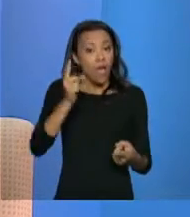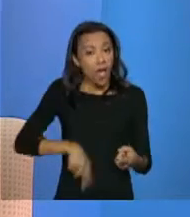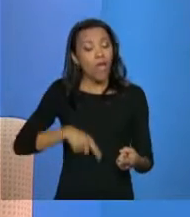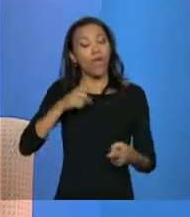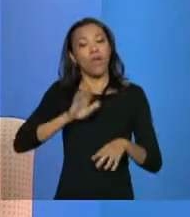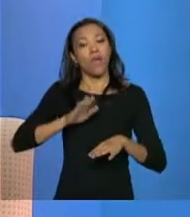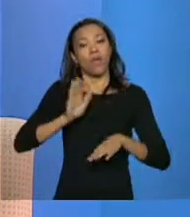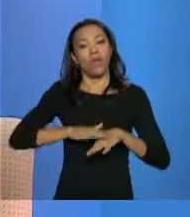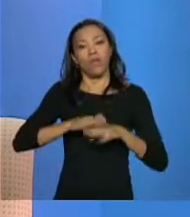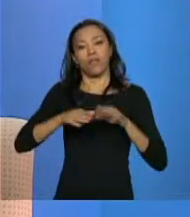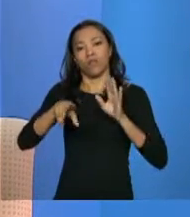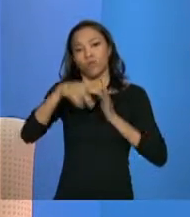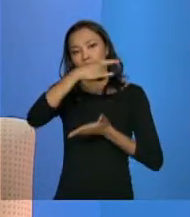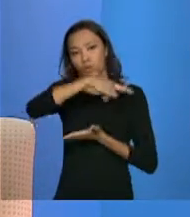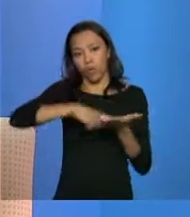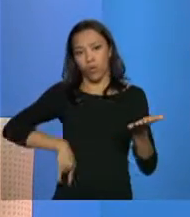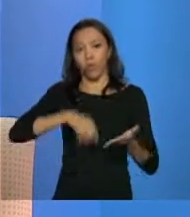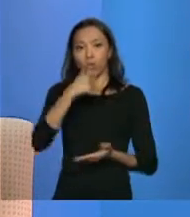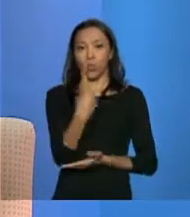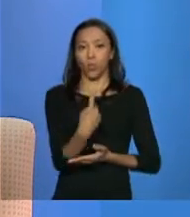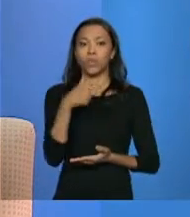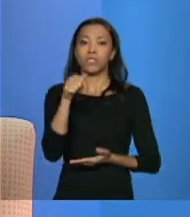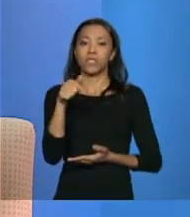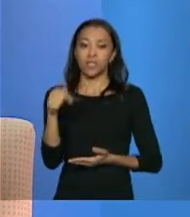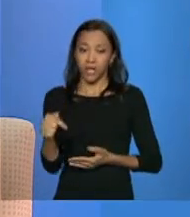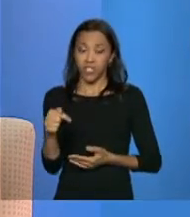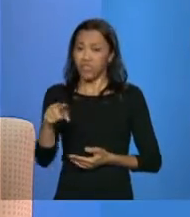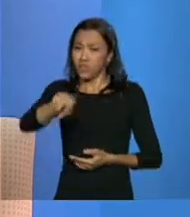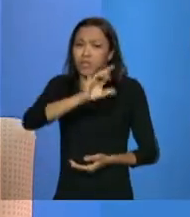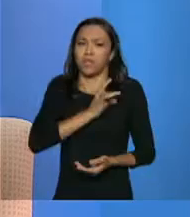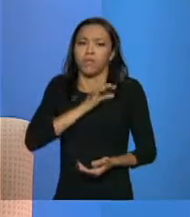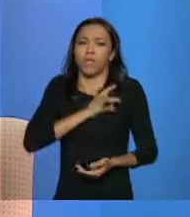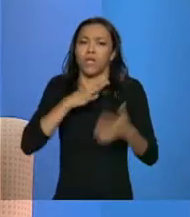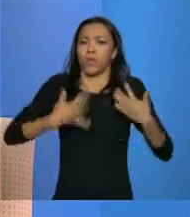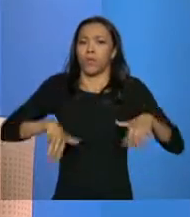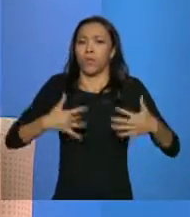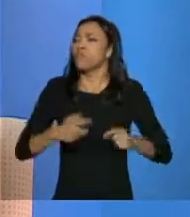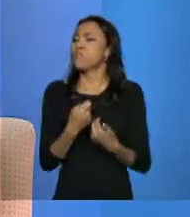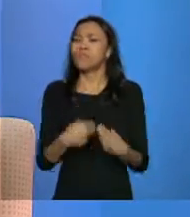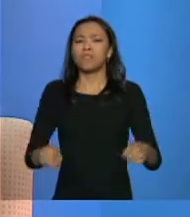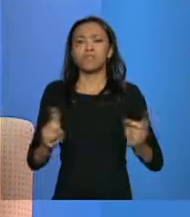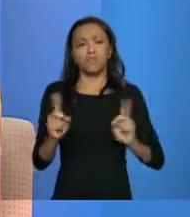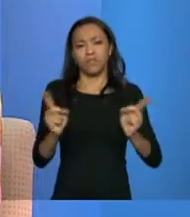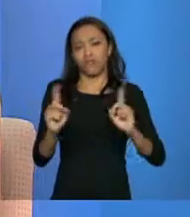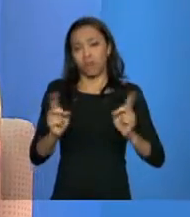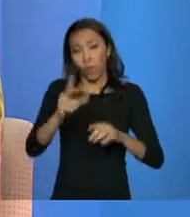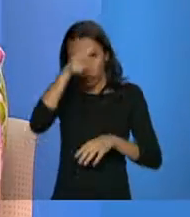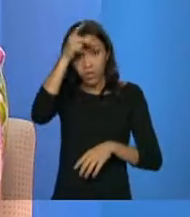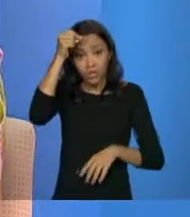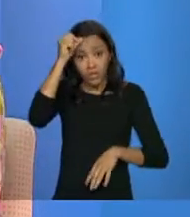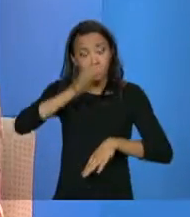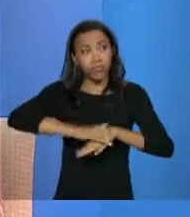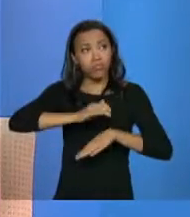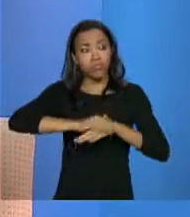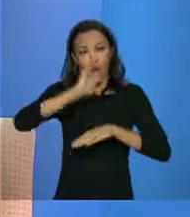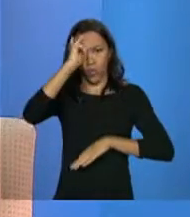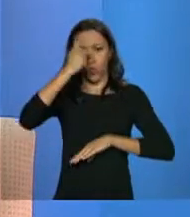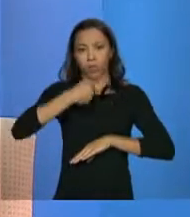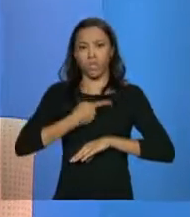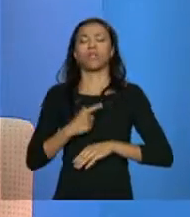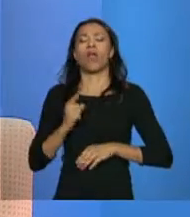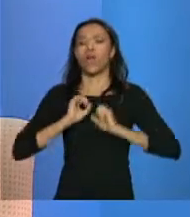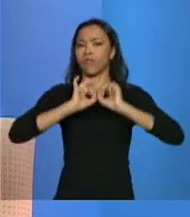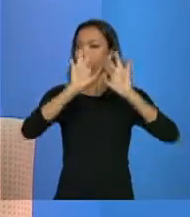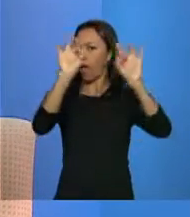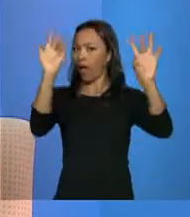portaria 177. Não tem que ter medo, certo? O município, ele é autônomo e ele é poderoso mesmo. A gente conta com esse